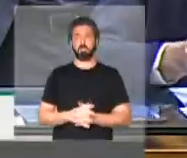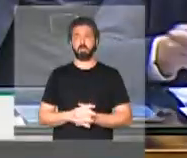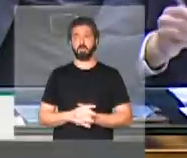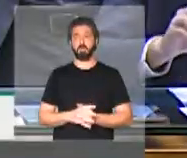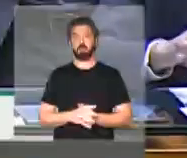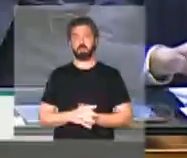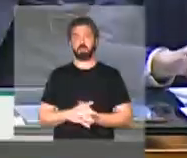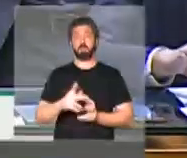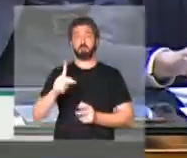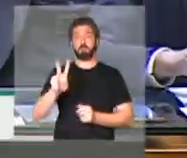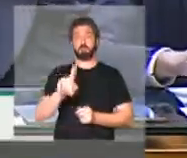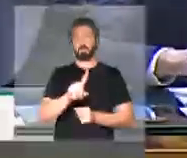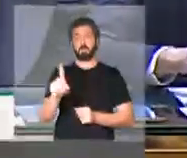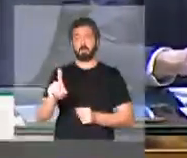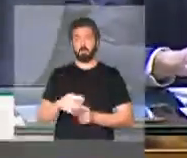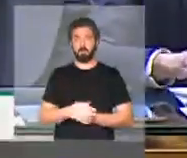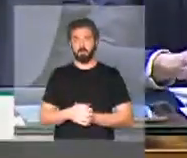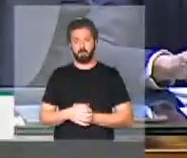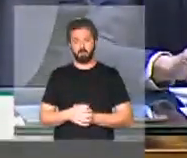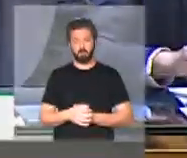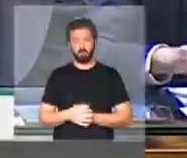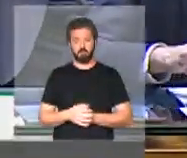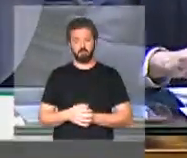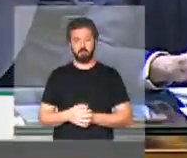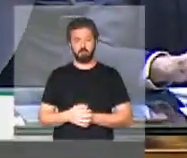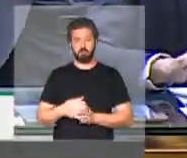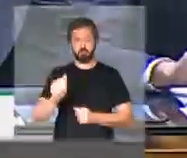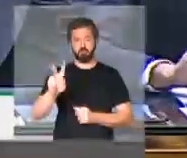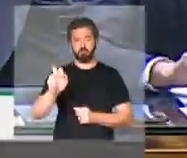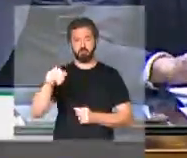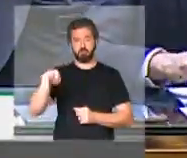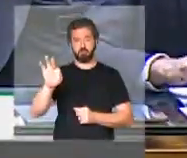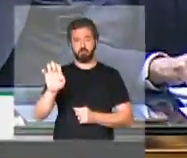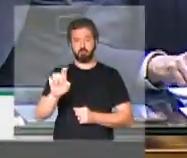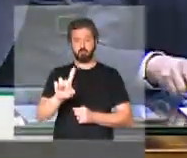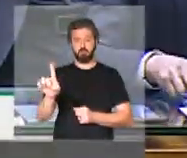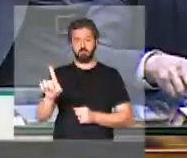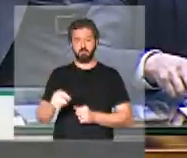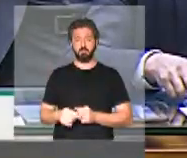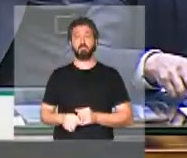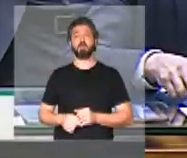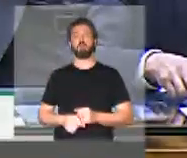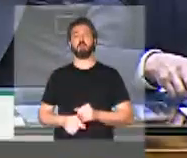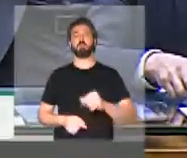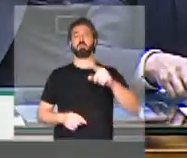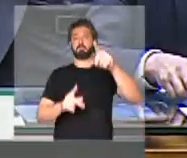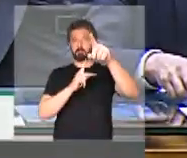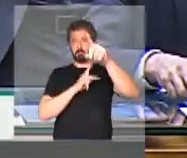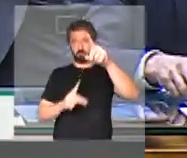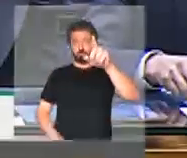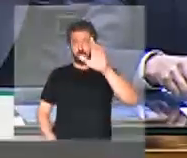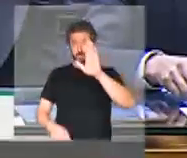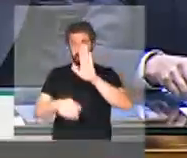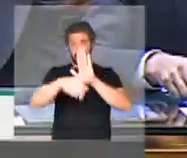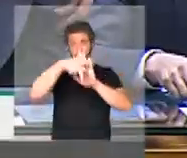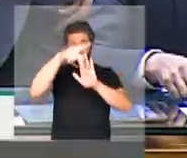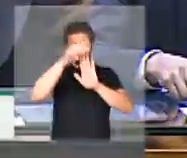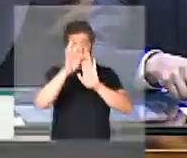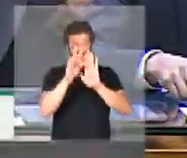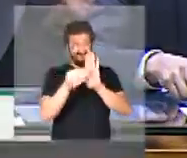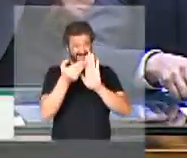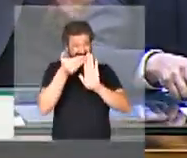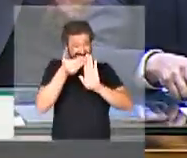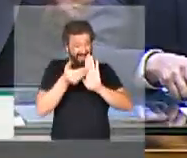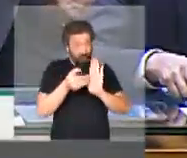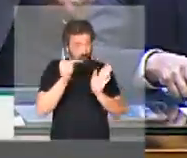PV orienta não, Avante orienta não, presidente. Essa medida provisória, da forma como ela